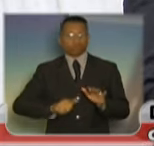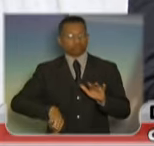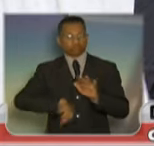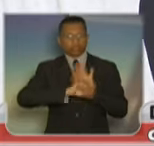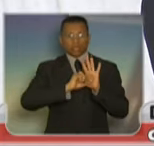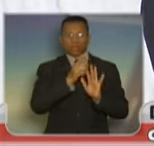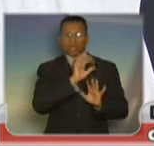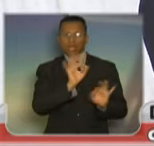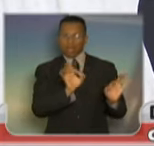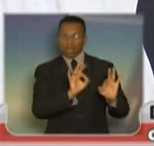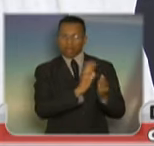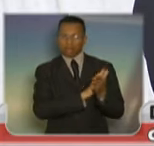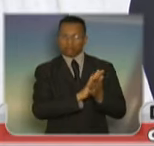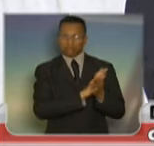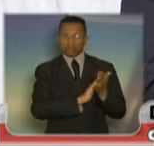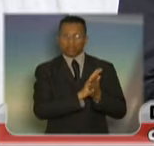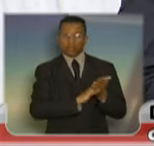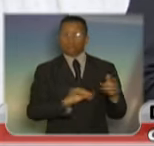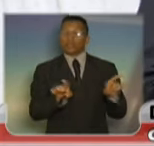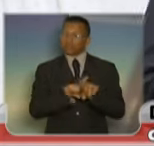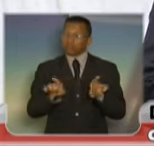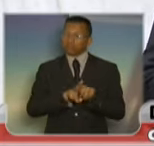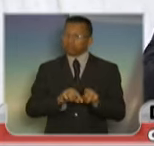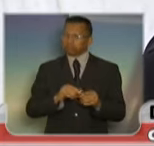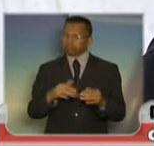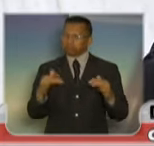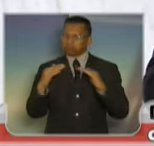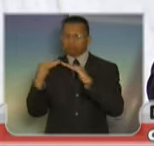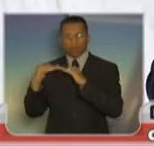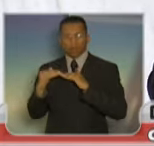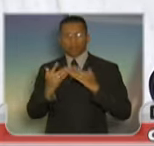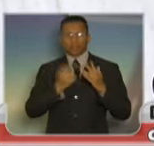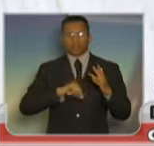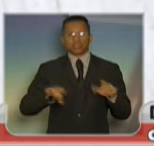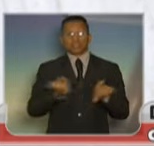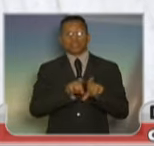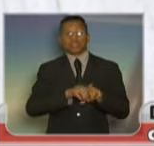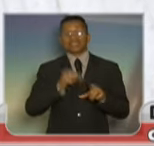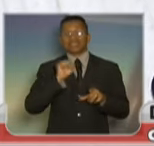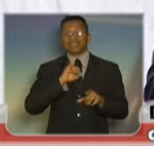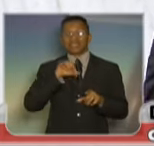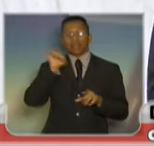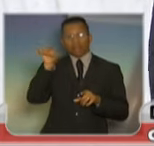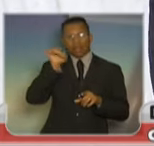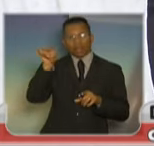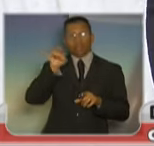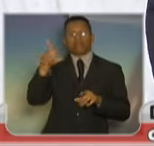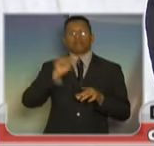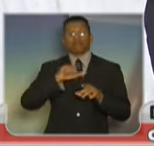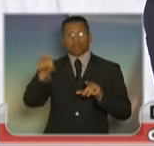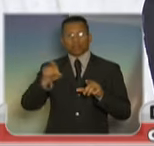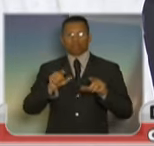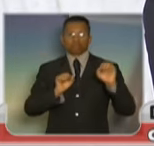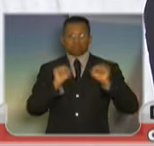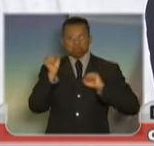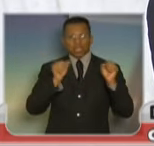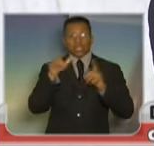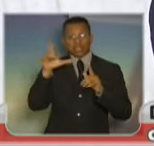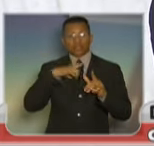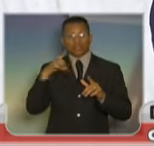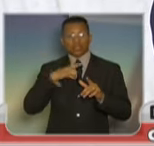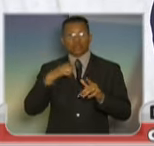Concordo. Mas eu digo ao contrário também. Se lá naquela boate tivesse mais um indivíduo armado, esse indivíduo armado teria cessado